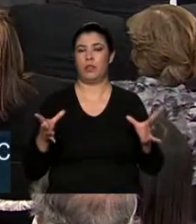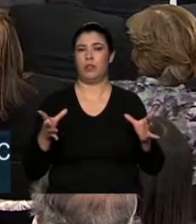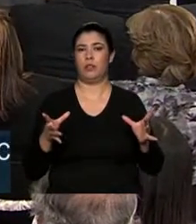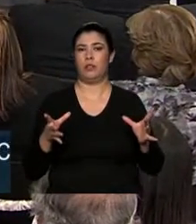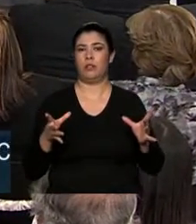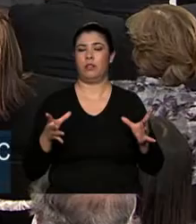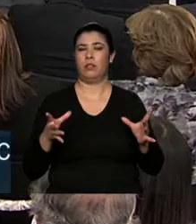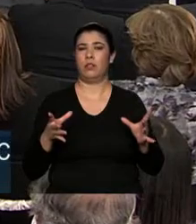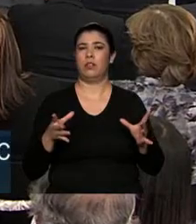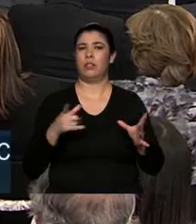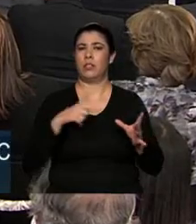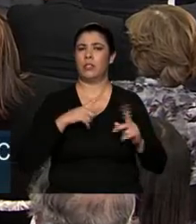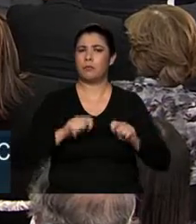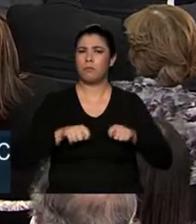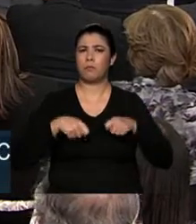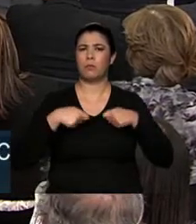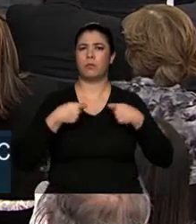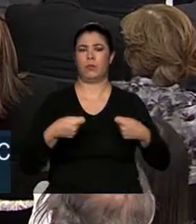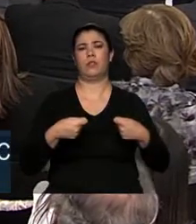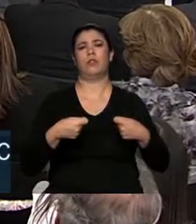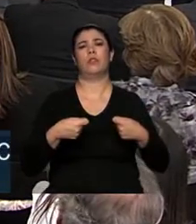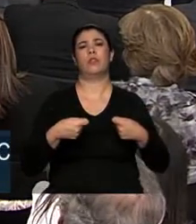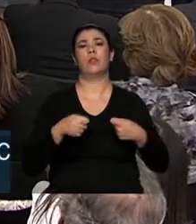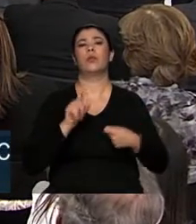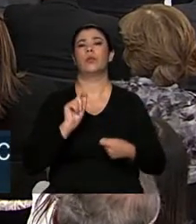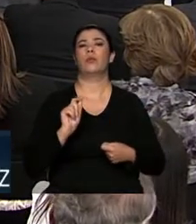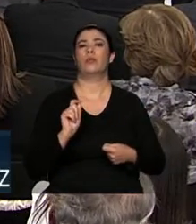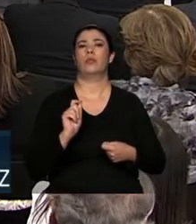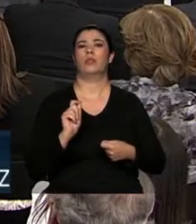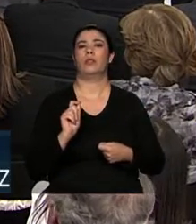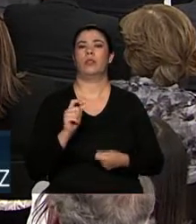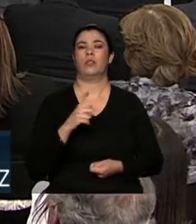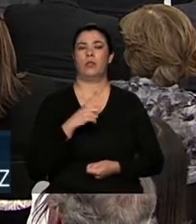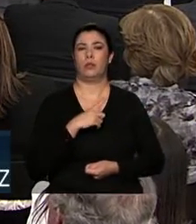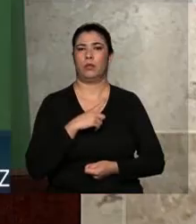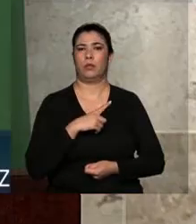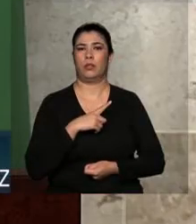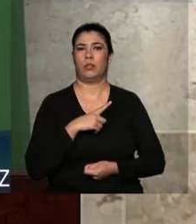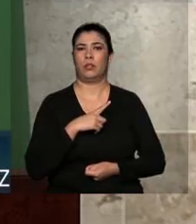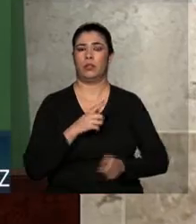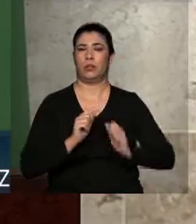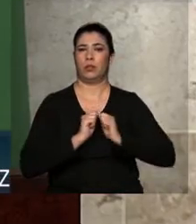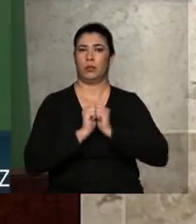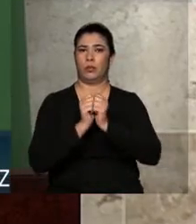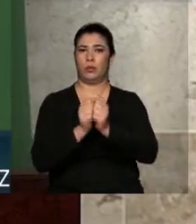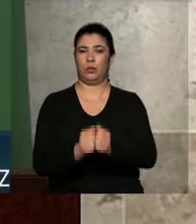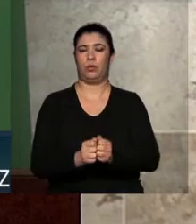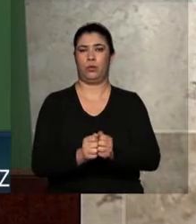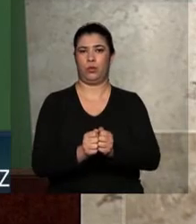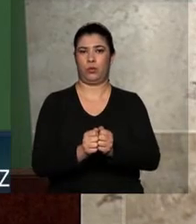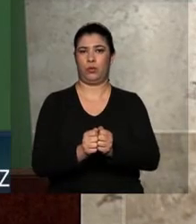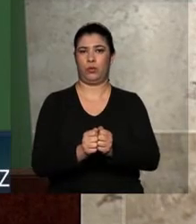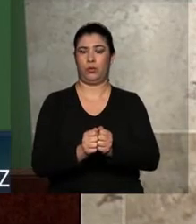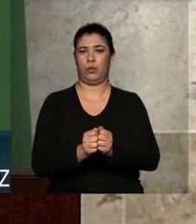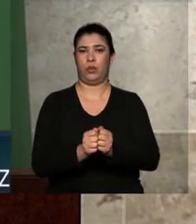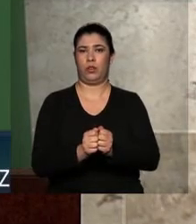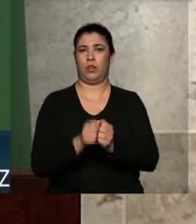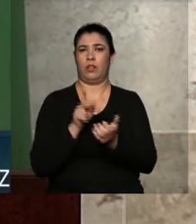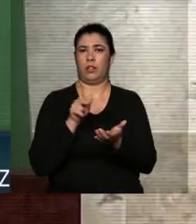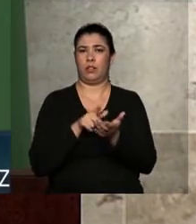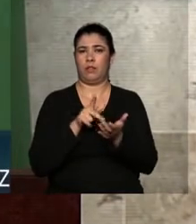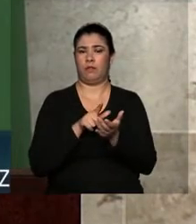esse desafio imenso que é juntar a